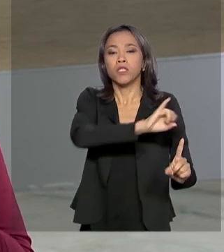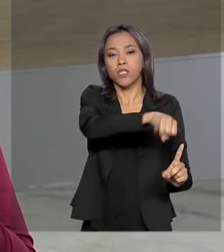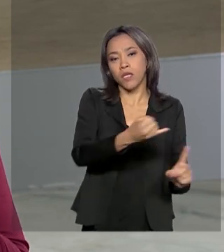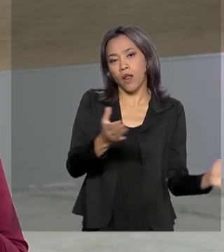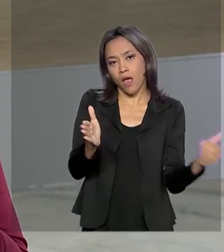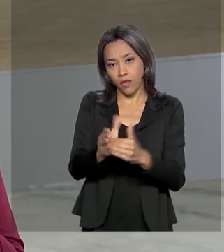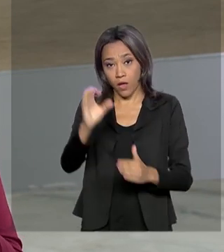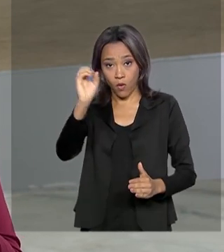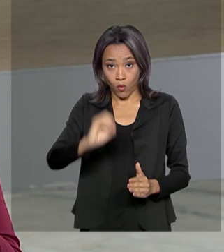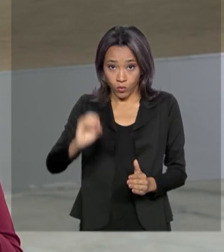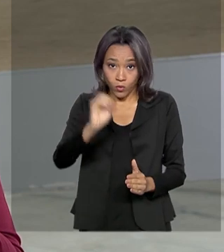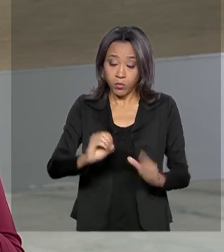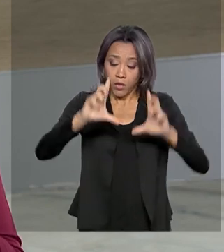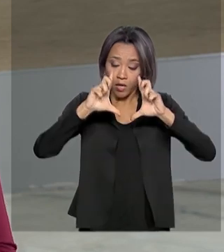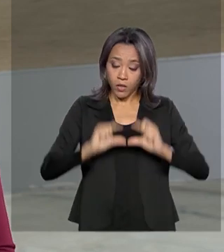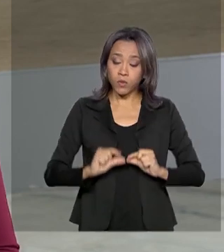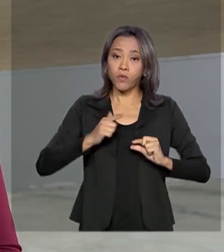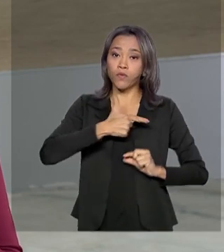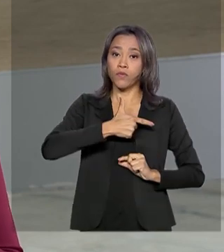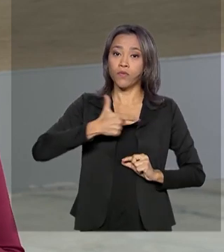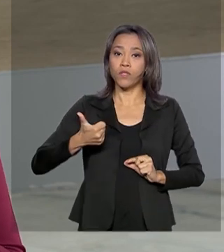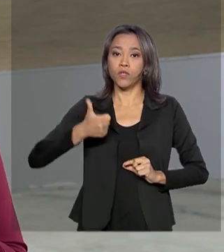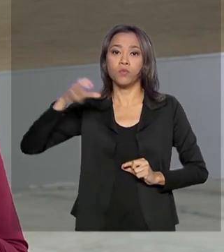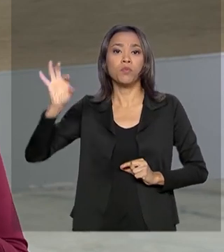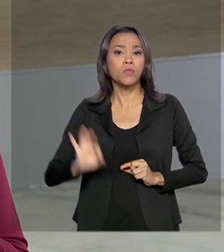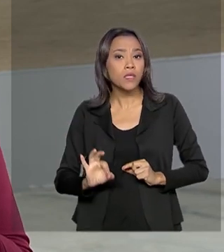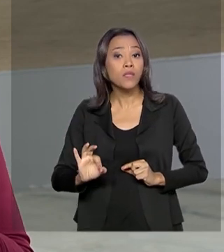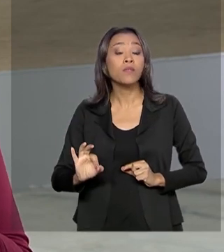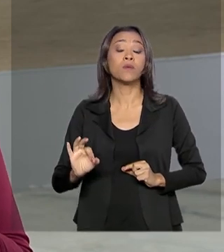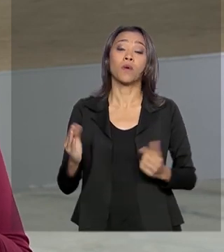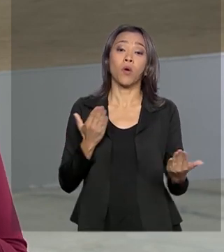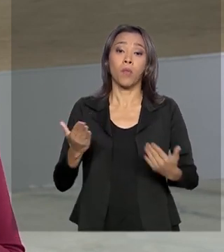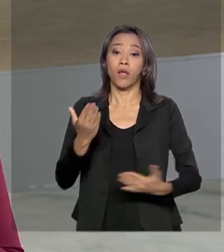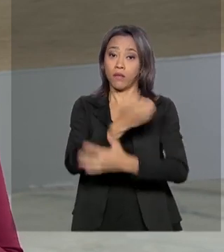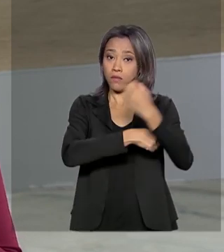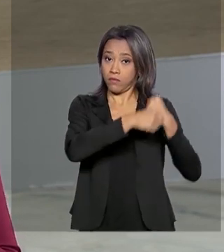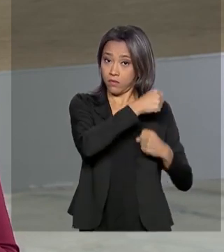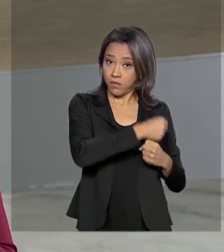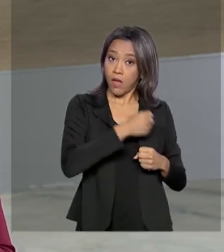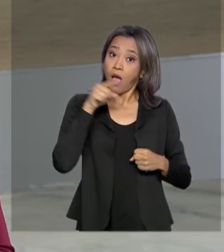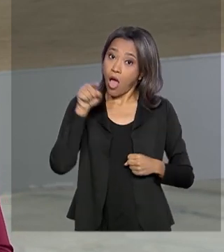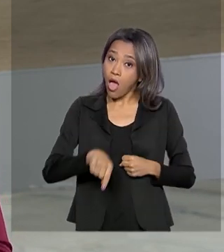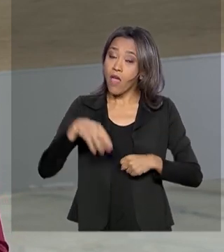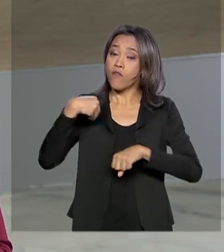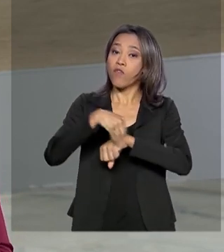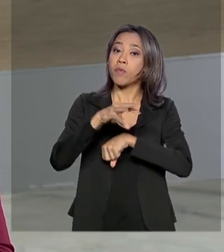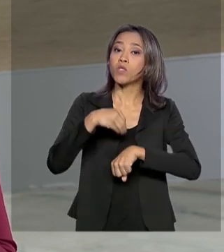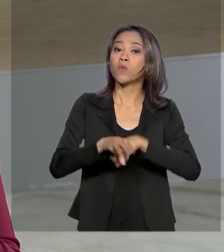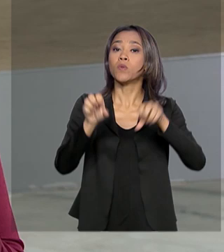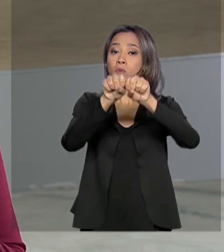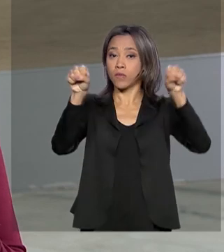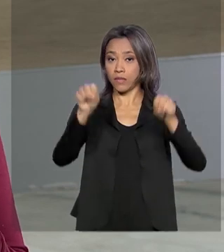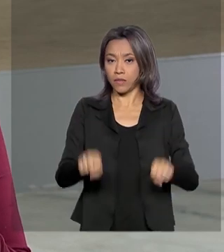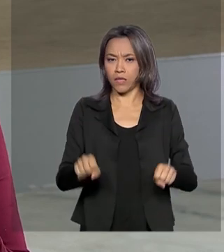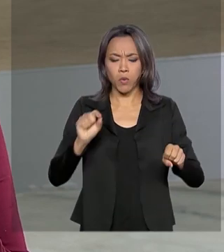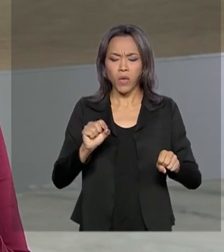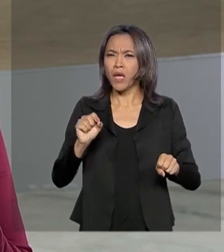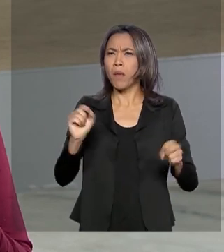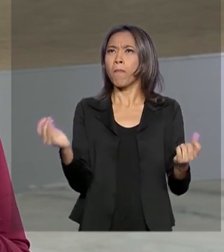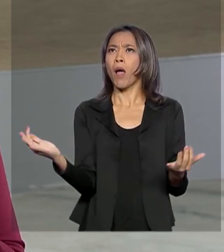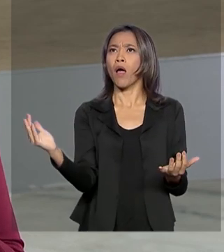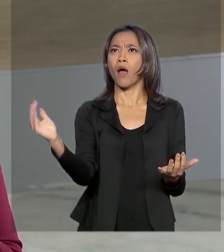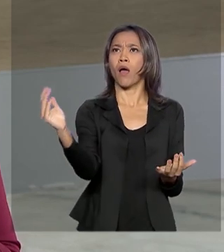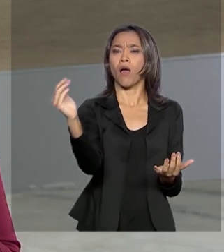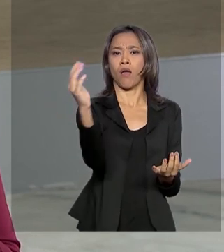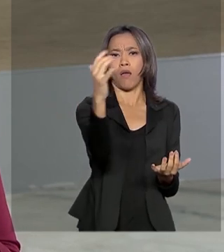ano passado, caiu 21% em relação ao ano anterior. Esses números são dados do Sinesp, que é um sistema que junta informações